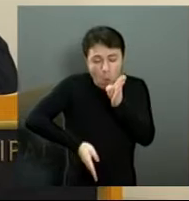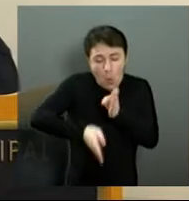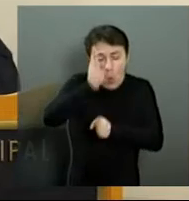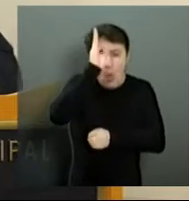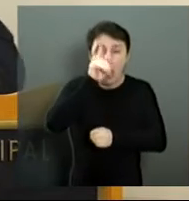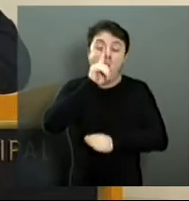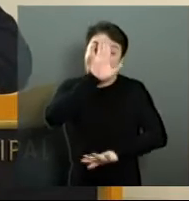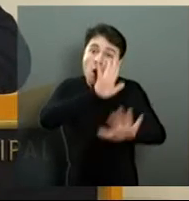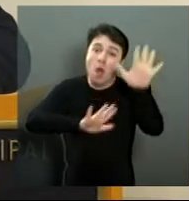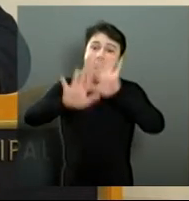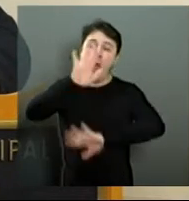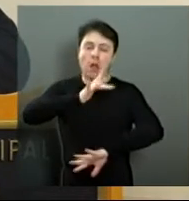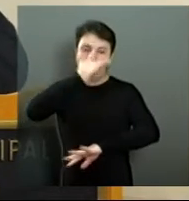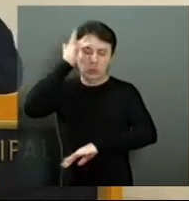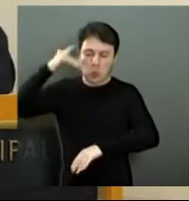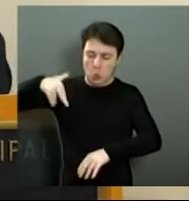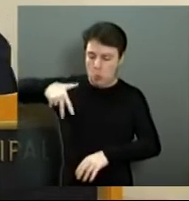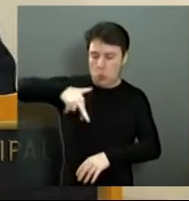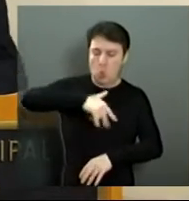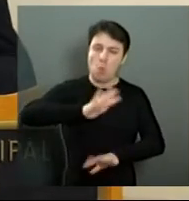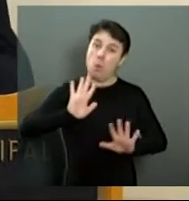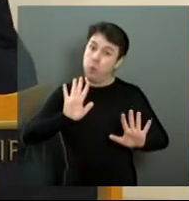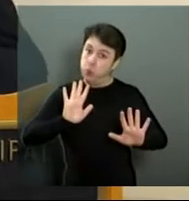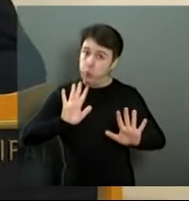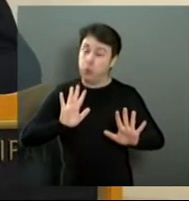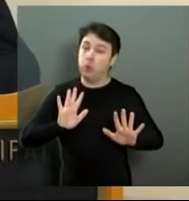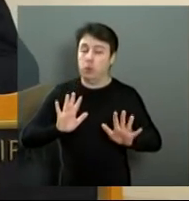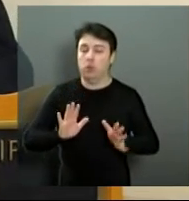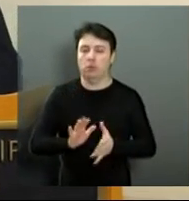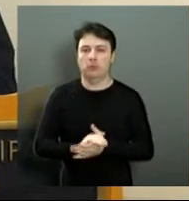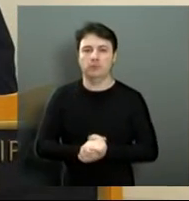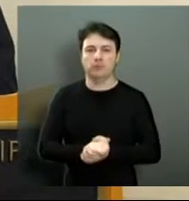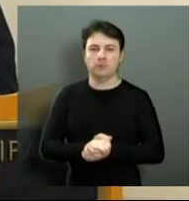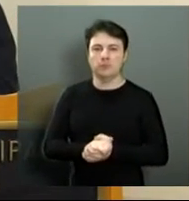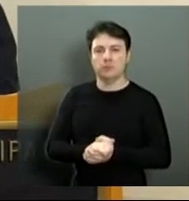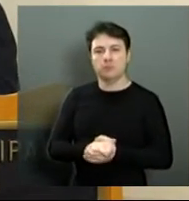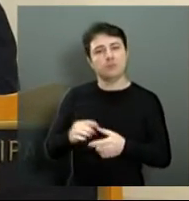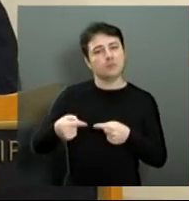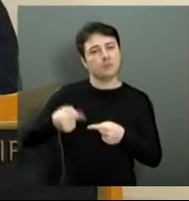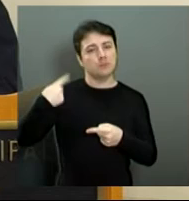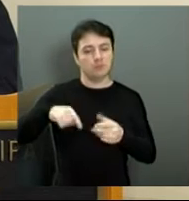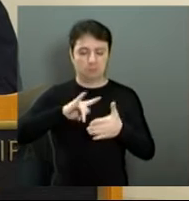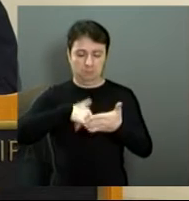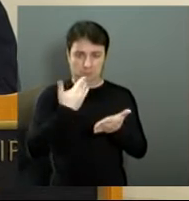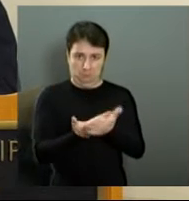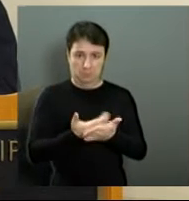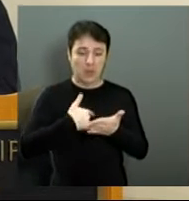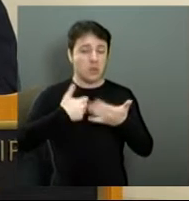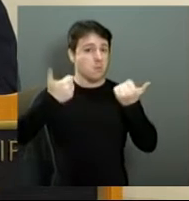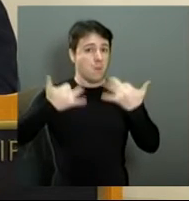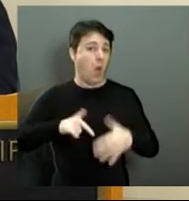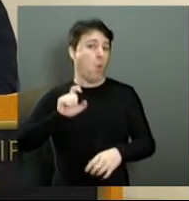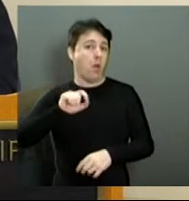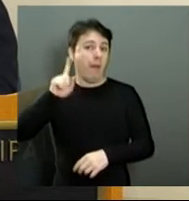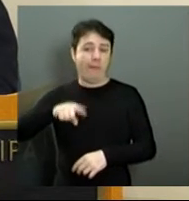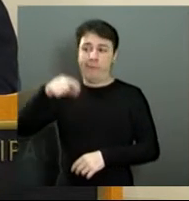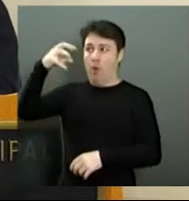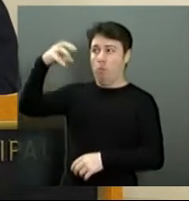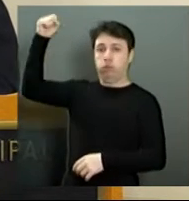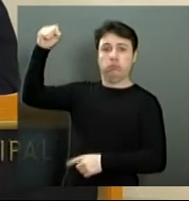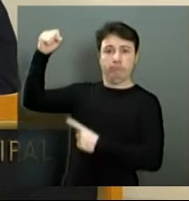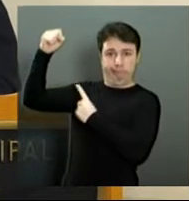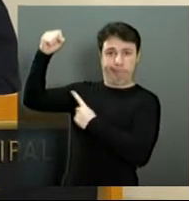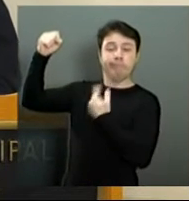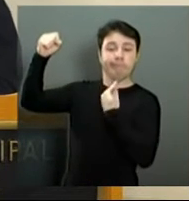pedestres. A semana passada, apresentei um requerimento sobre as substituições das lâmpadas, queimadas, e ontem eu liguei na